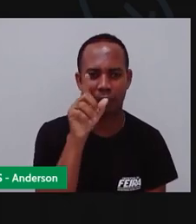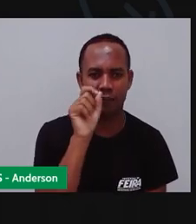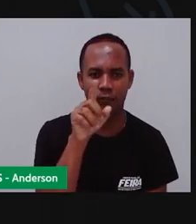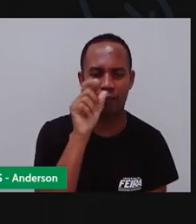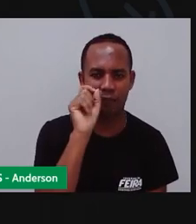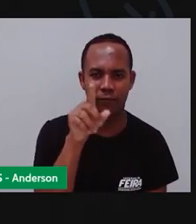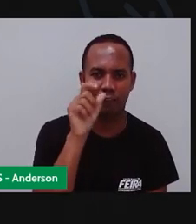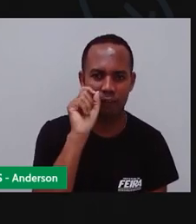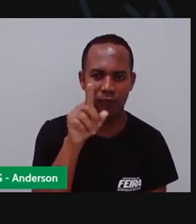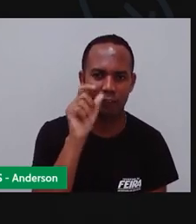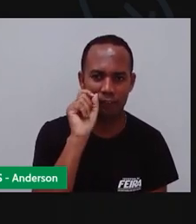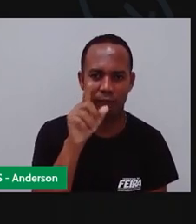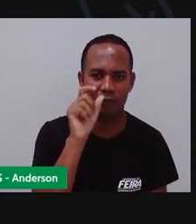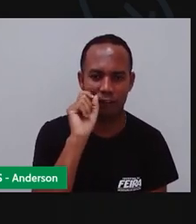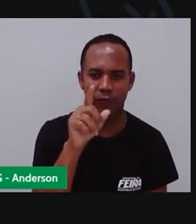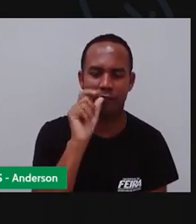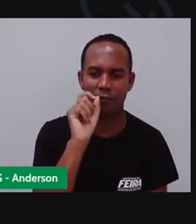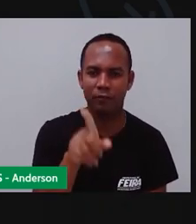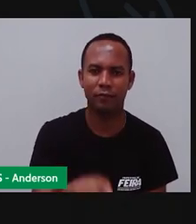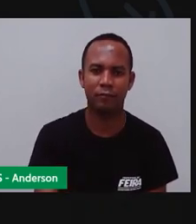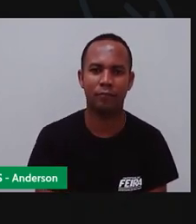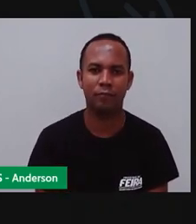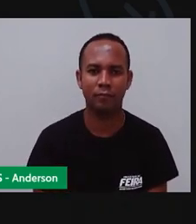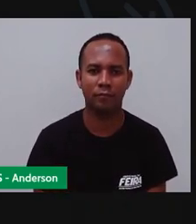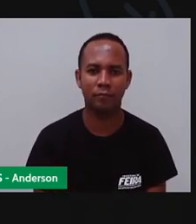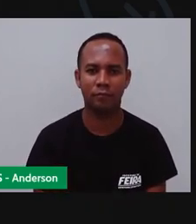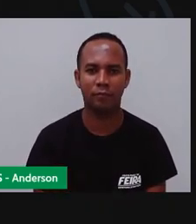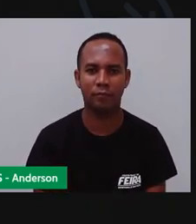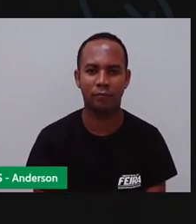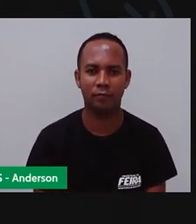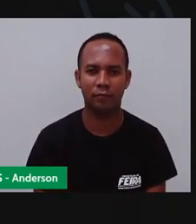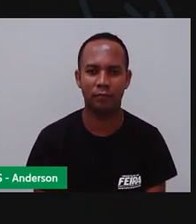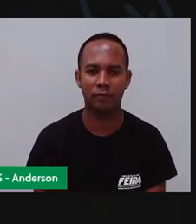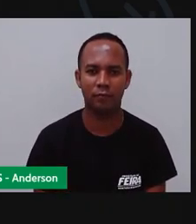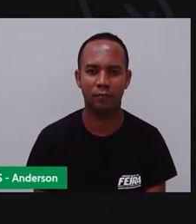Azul? Vamos de azul então Ó Ó